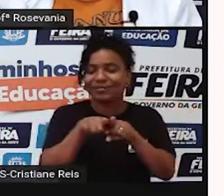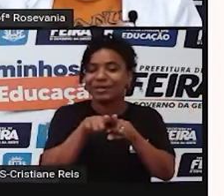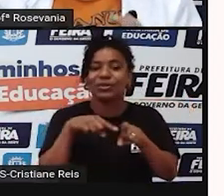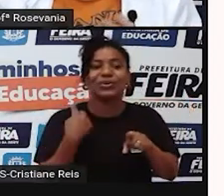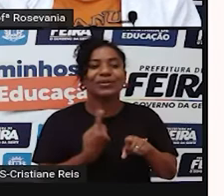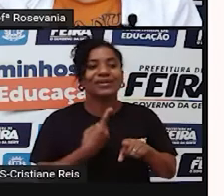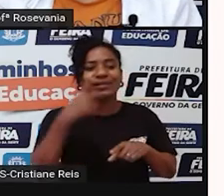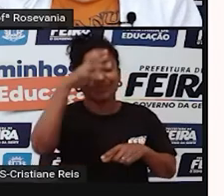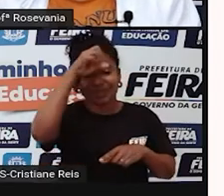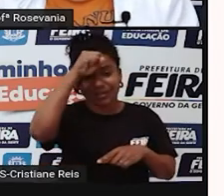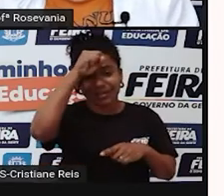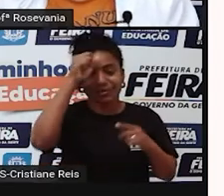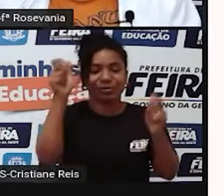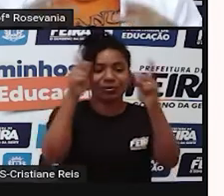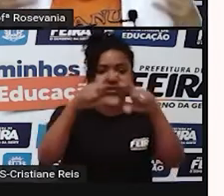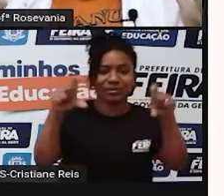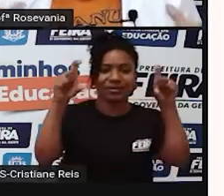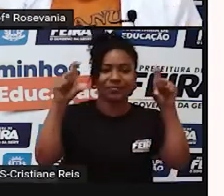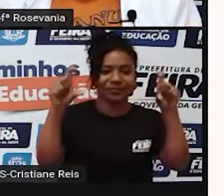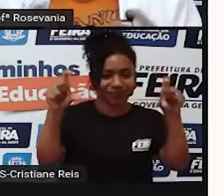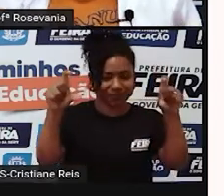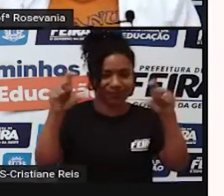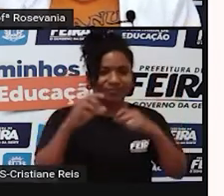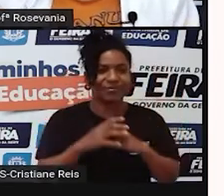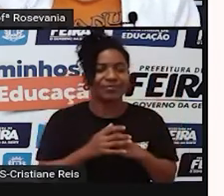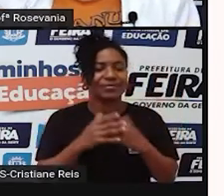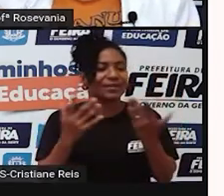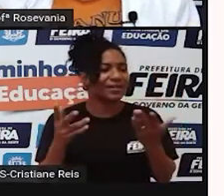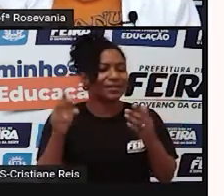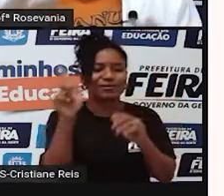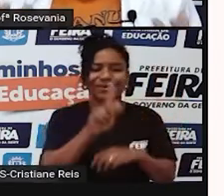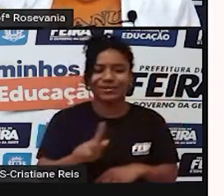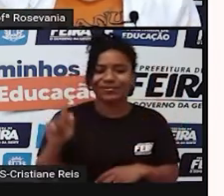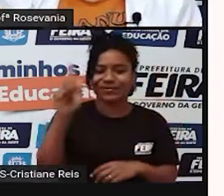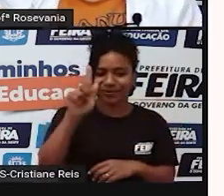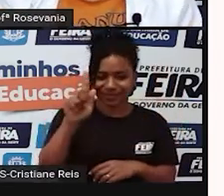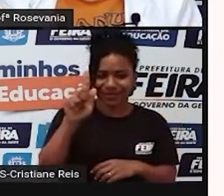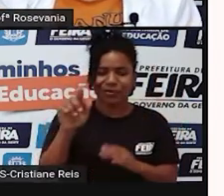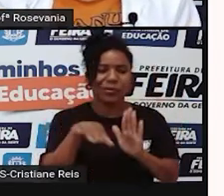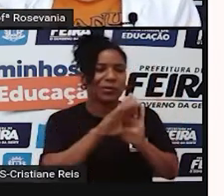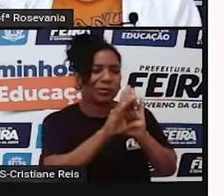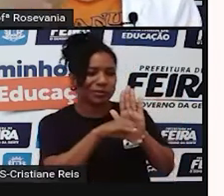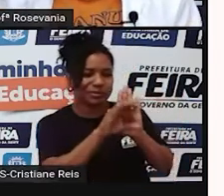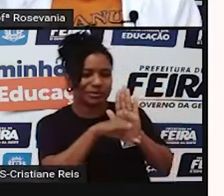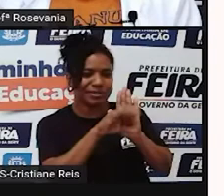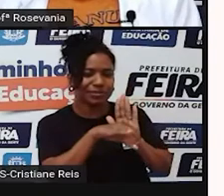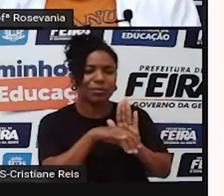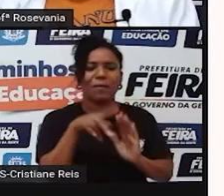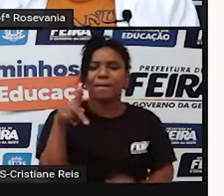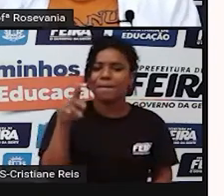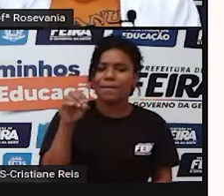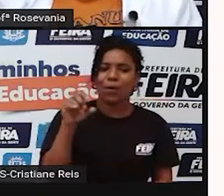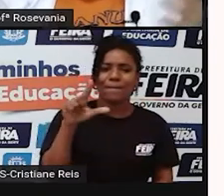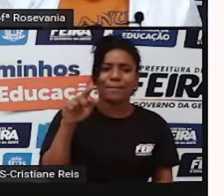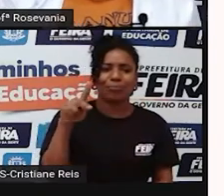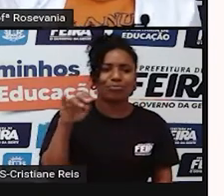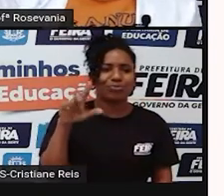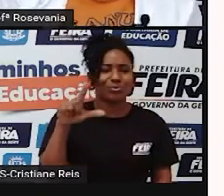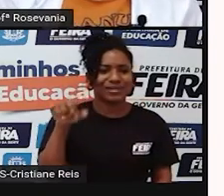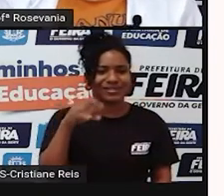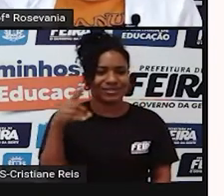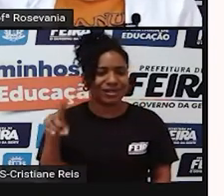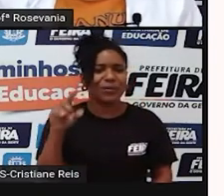alguns desses temas aí, né, que a gente fala tanto na geografia, o próprio conceito de população, população absoluta,